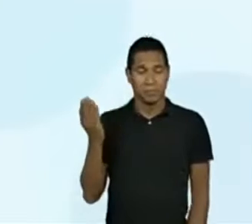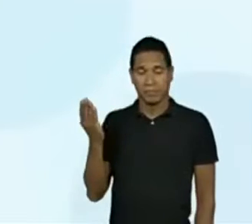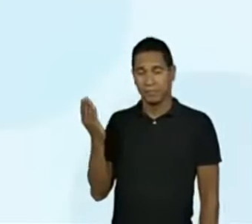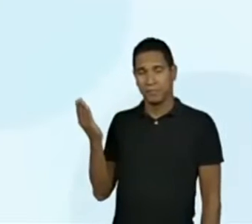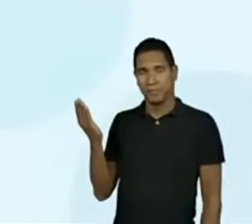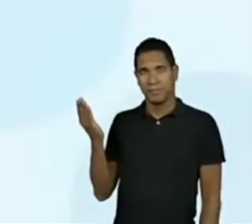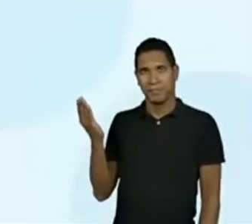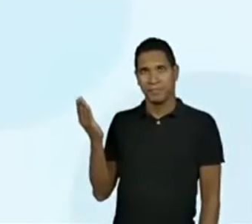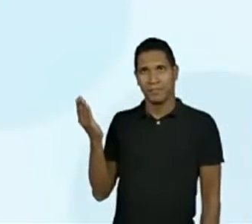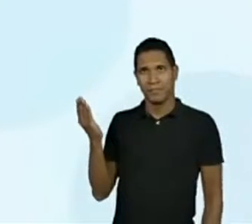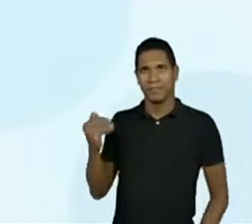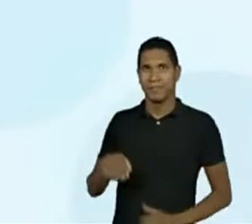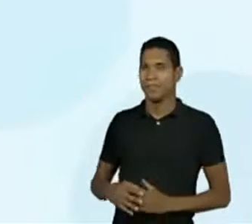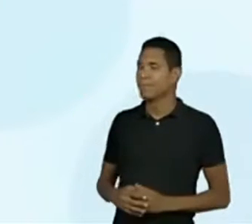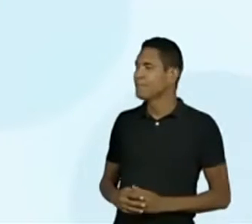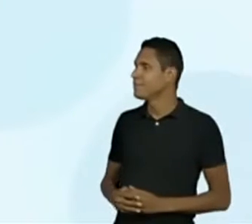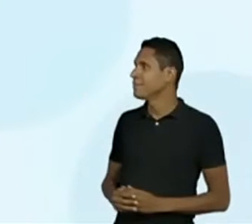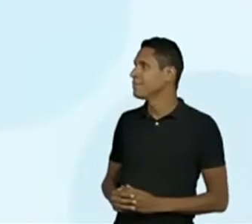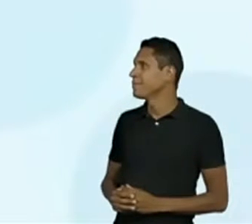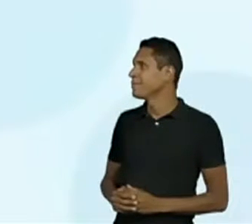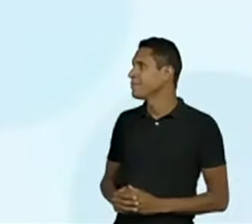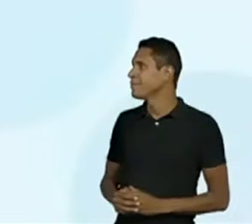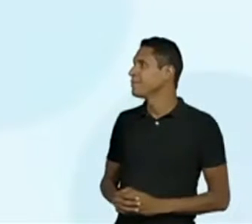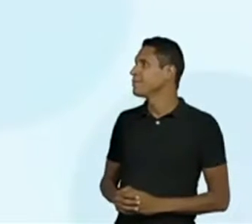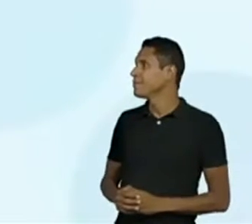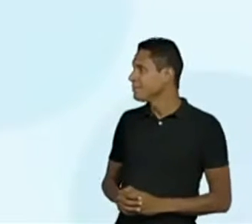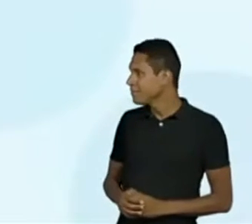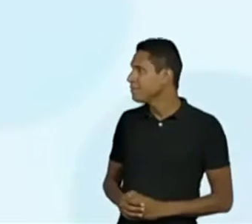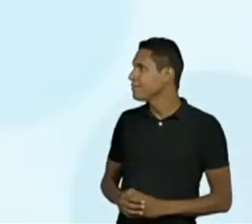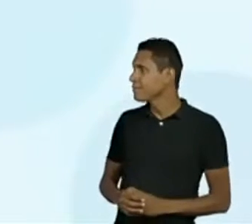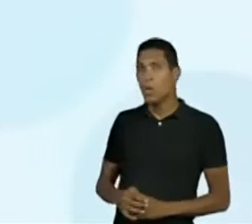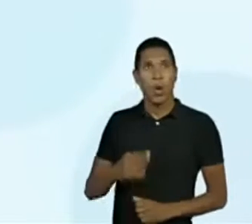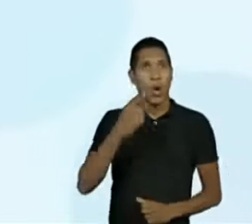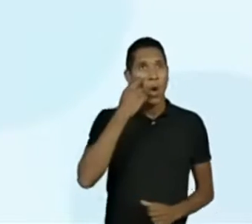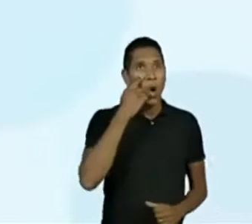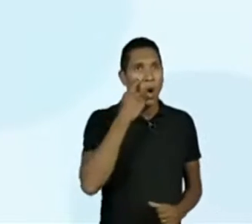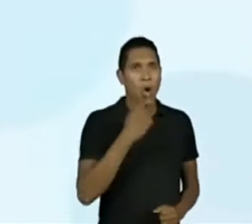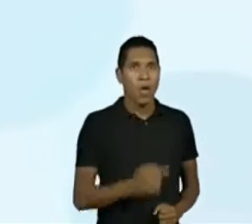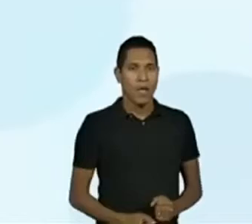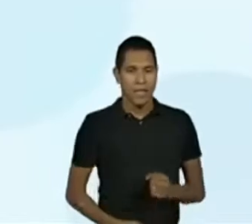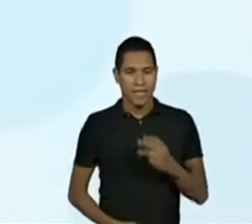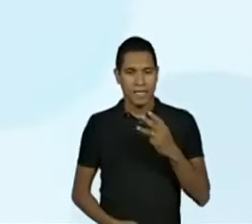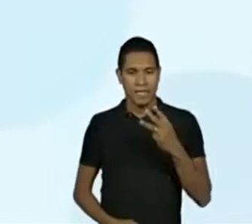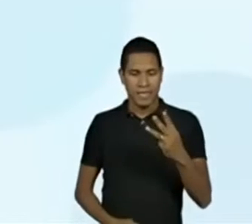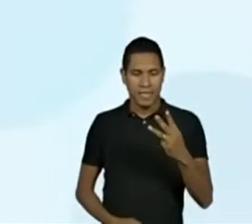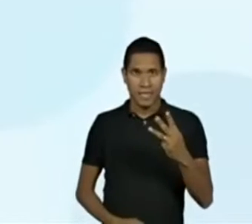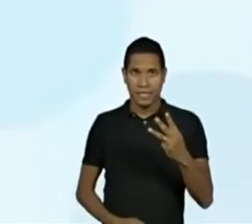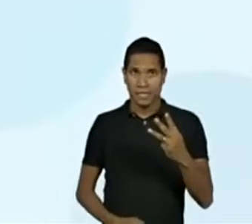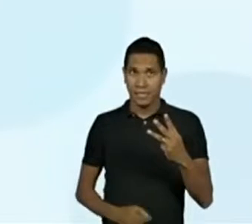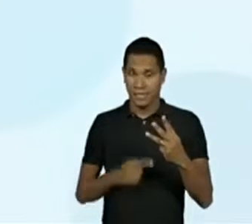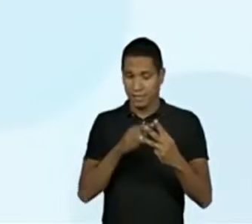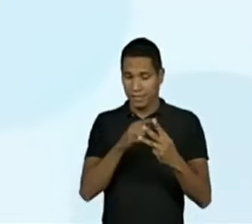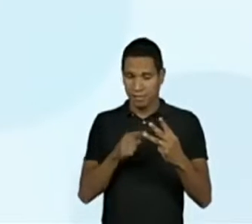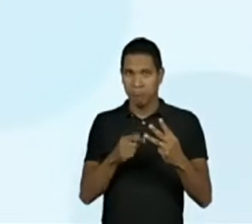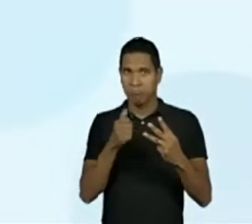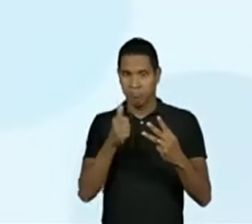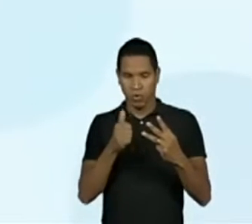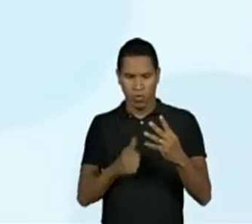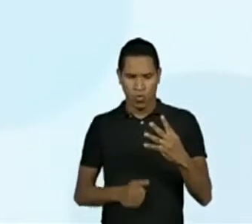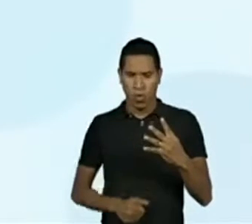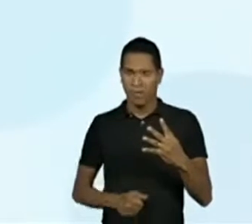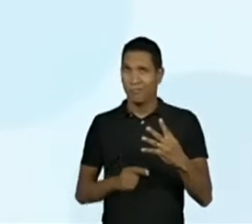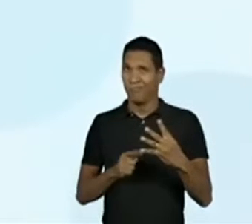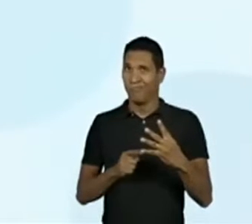Então, atenção ao número 3 e ao número 4. Como eu disse, é uma maneira arcaica de representar. No